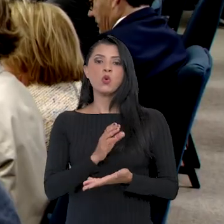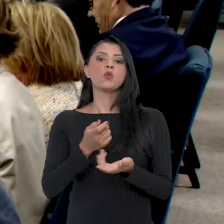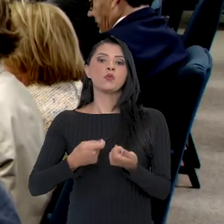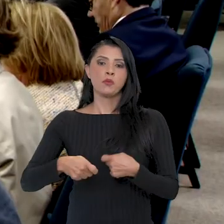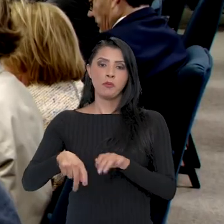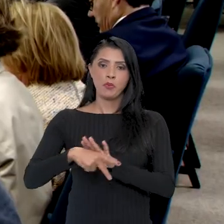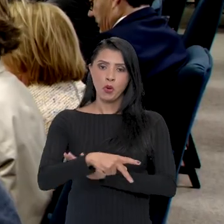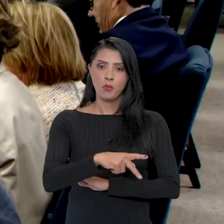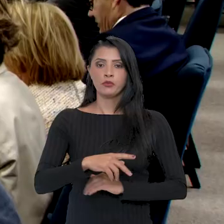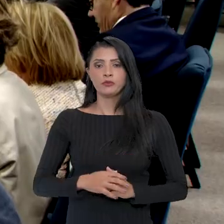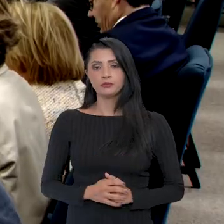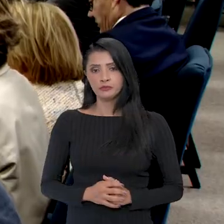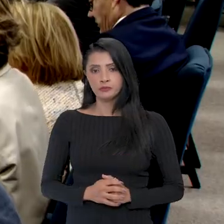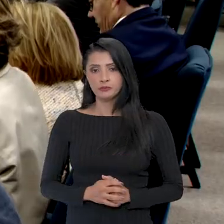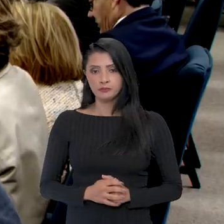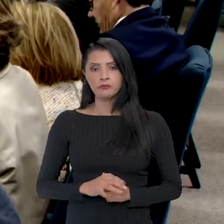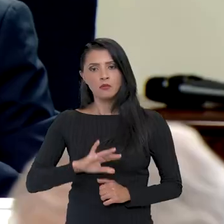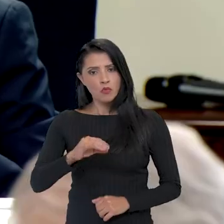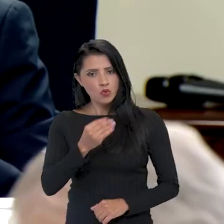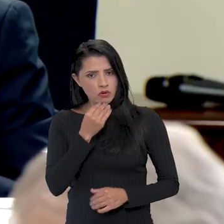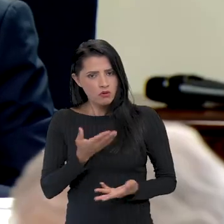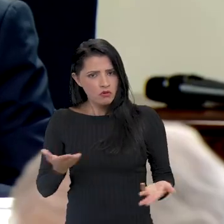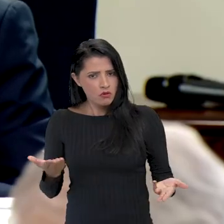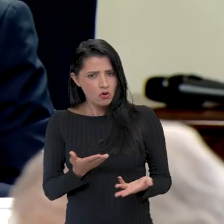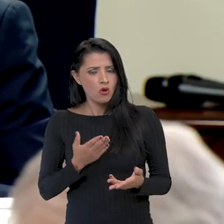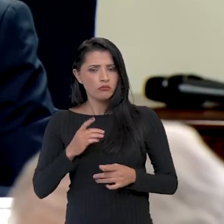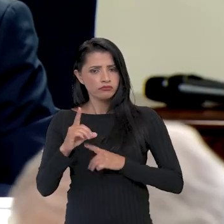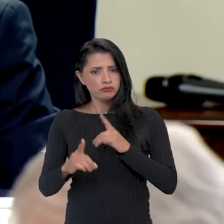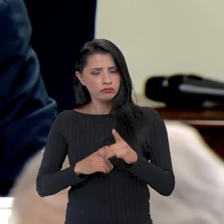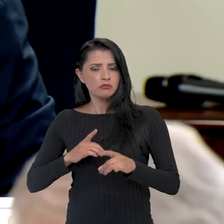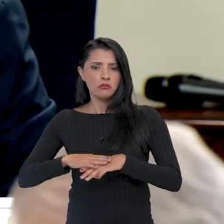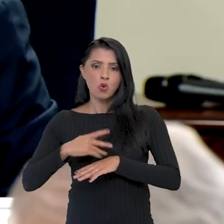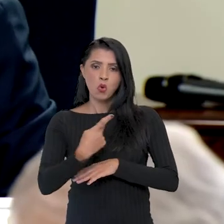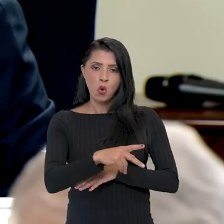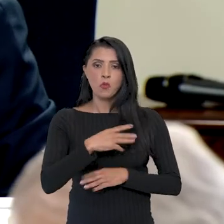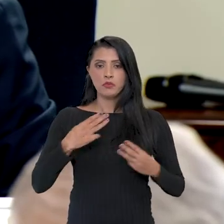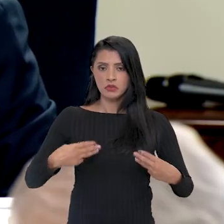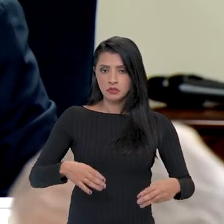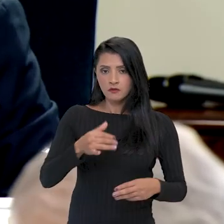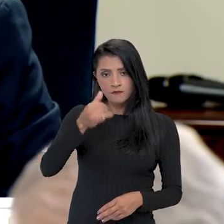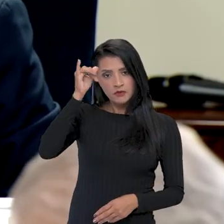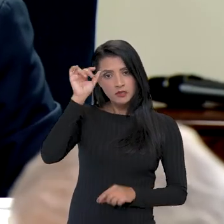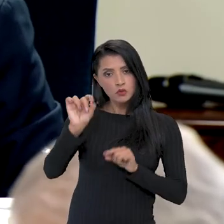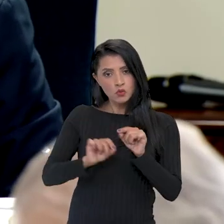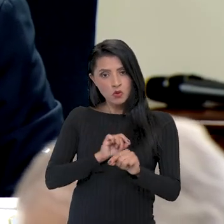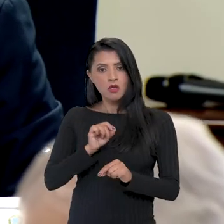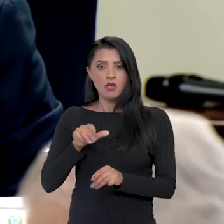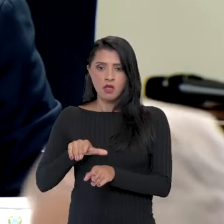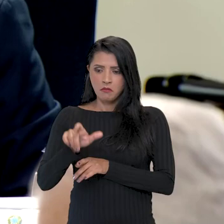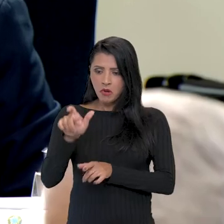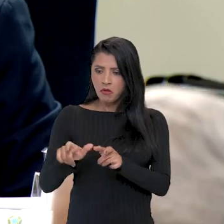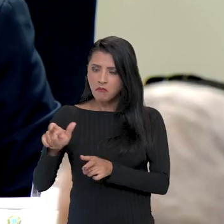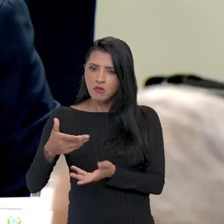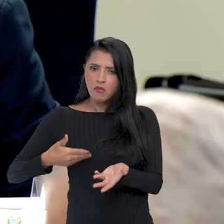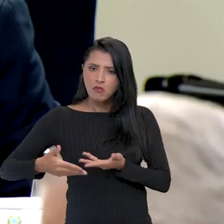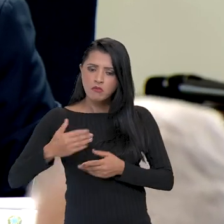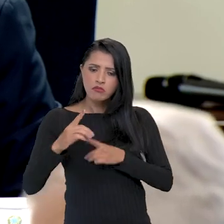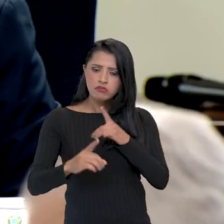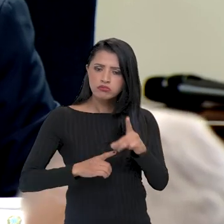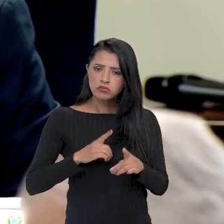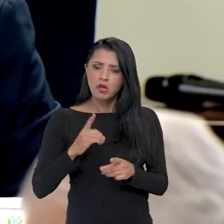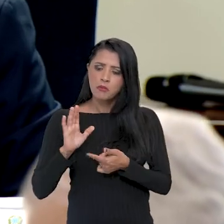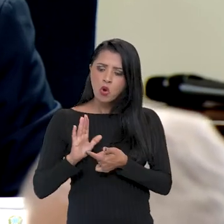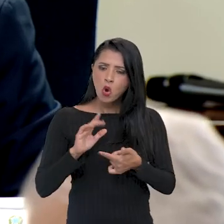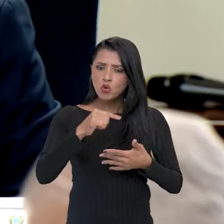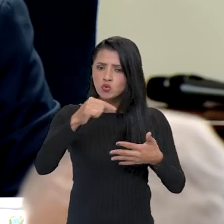Conselho Administrativo de Recursos Fiscais. Vai ser uma oportunidade no diálogo com o Ministério da Fazenda para que os conselheiros e conselheiras